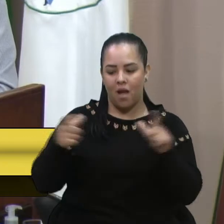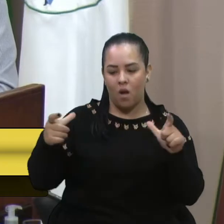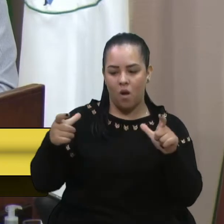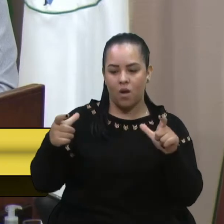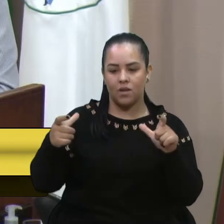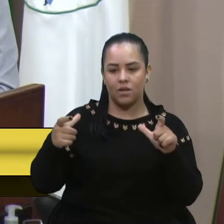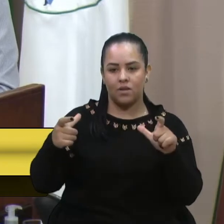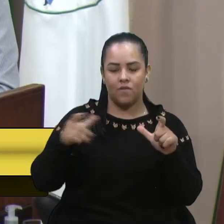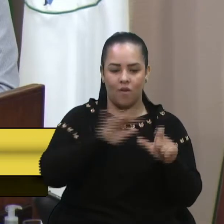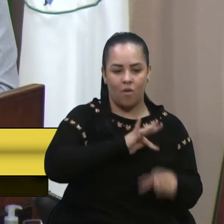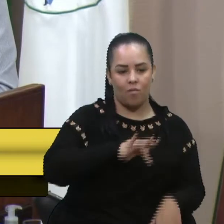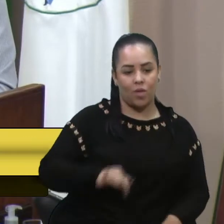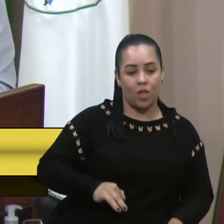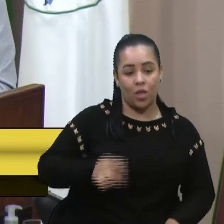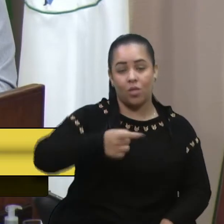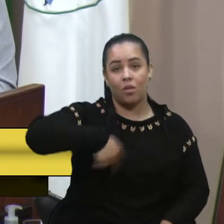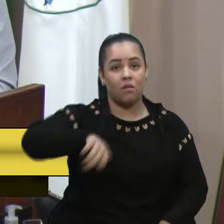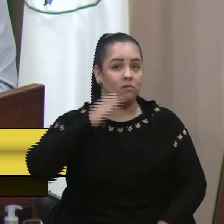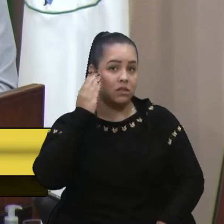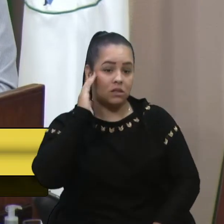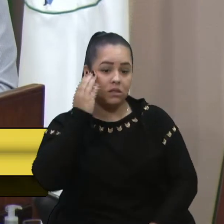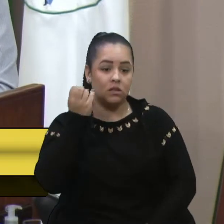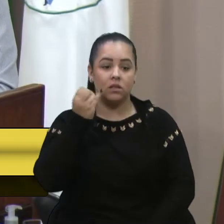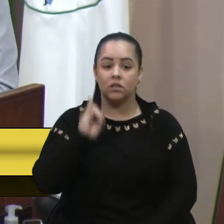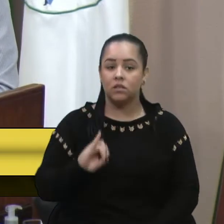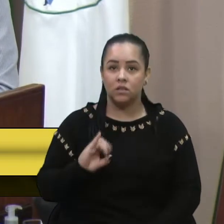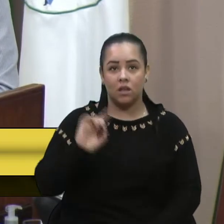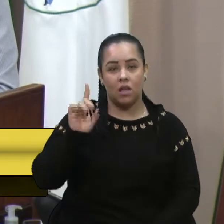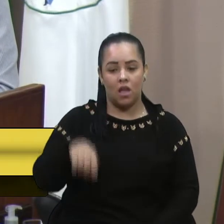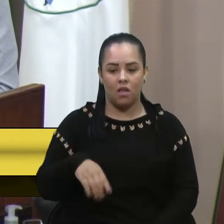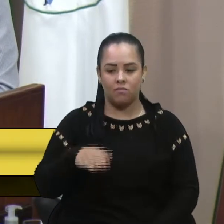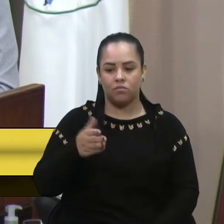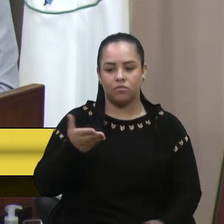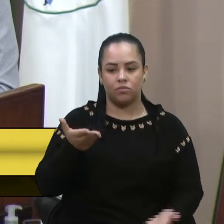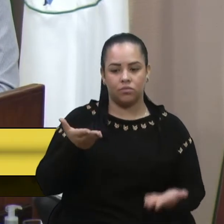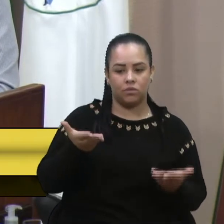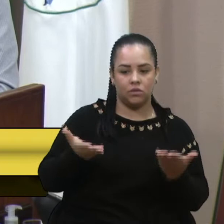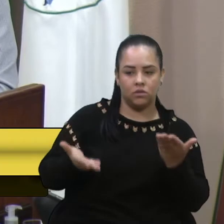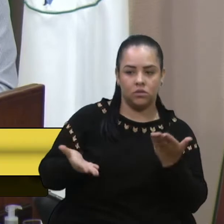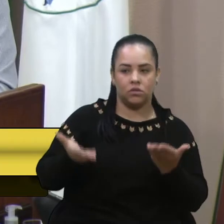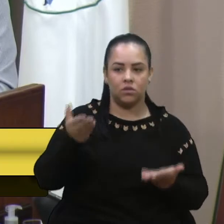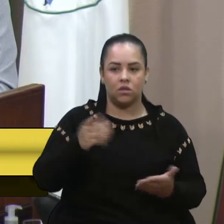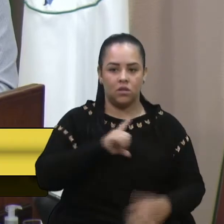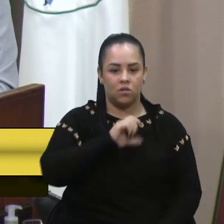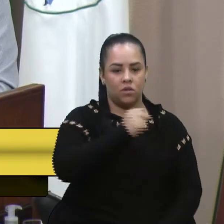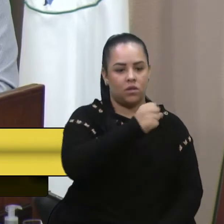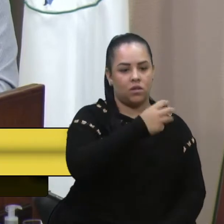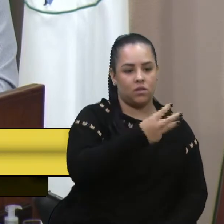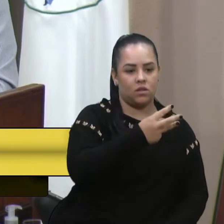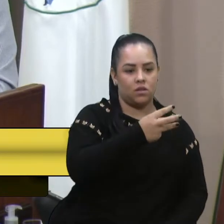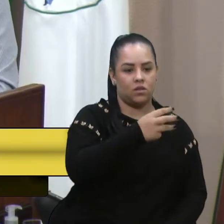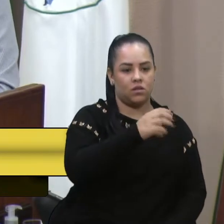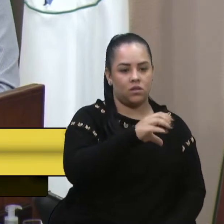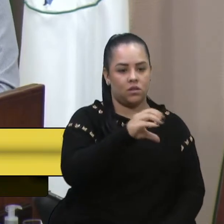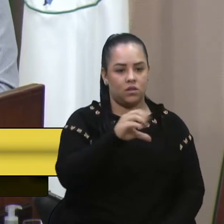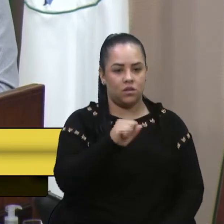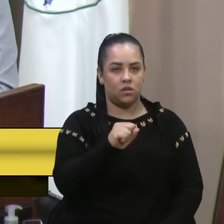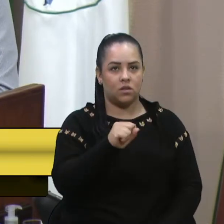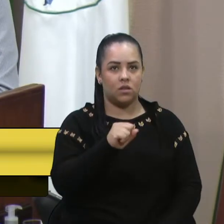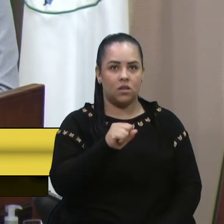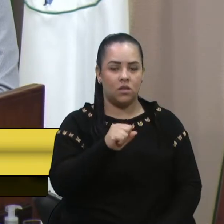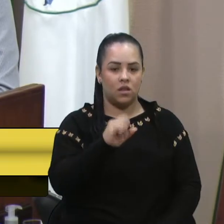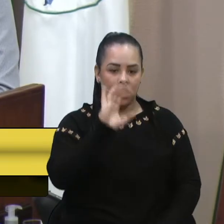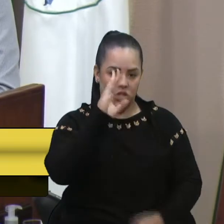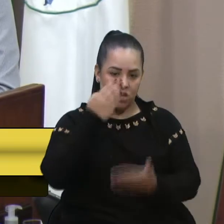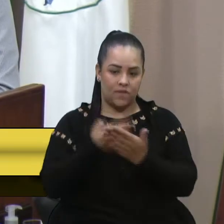a gente entendeu que, se fosse no caso proporcional, eles têm 83 CCs, nós teríamos que ter em torno de 560,